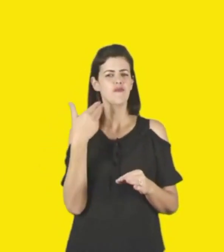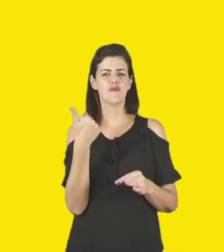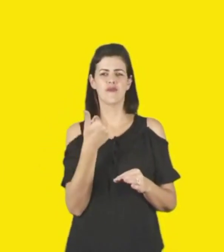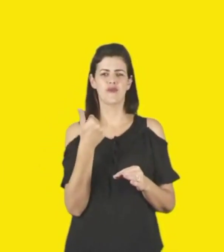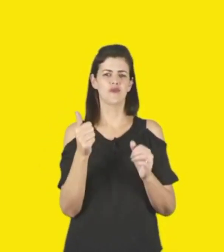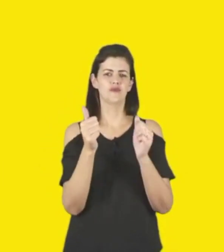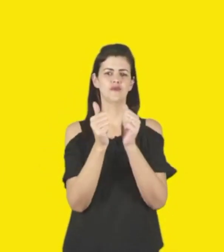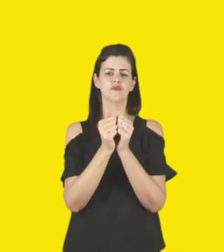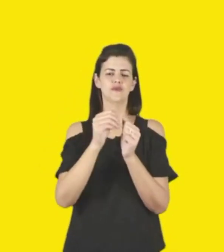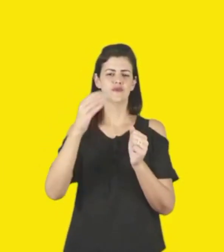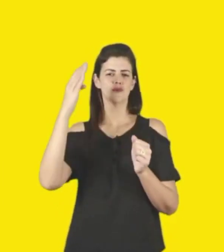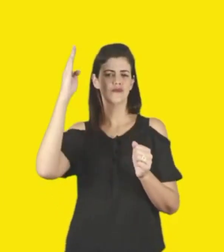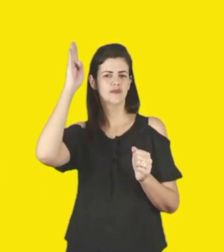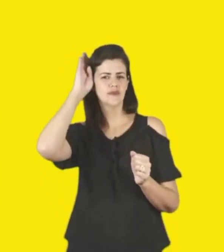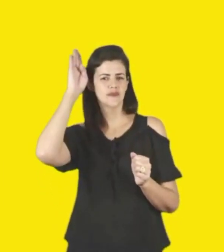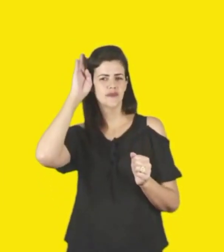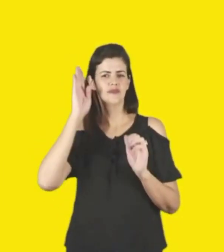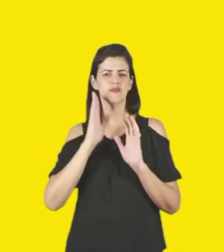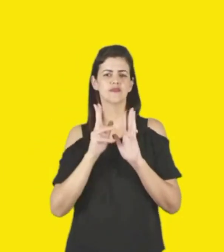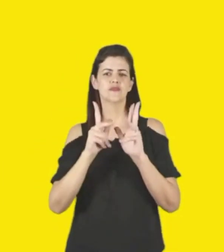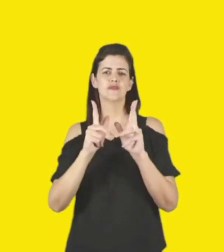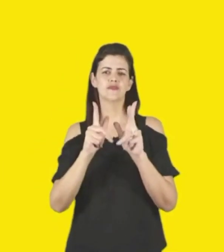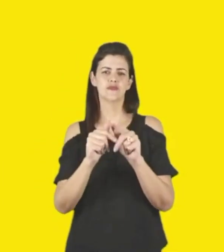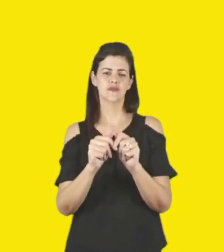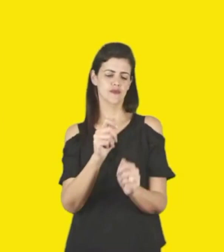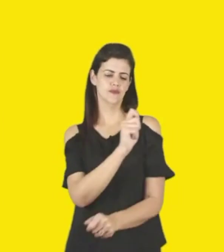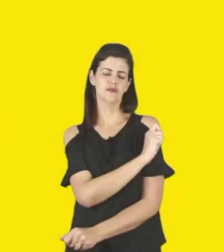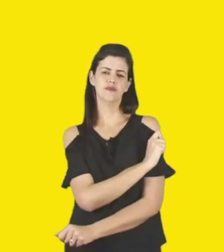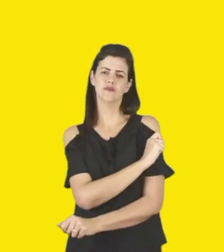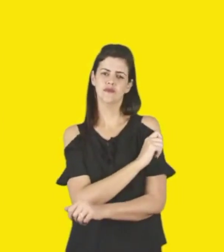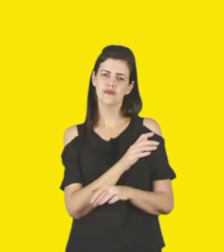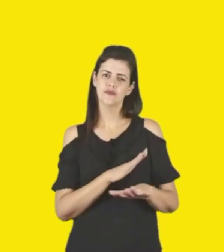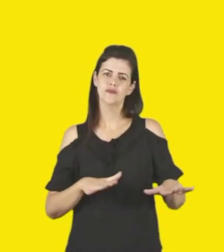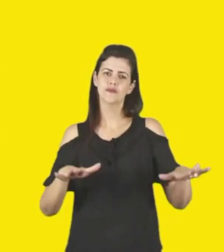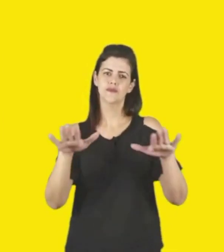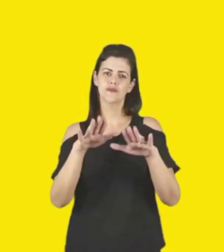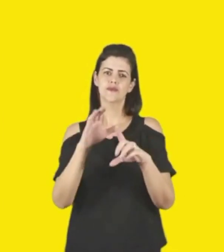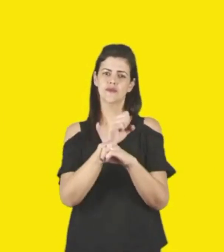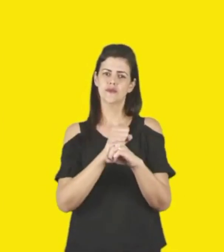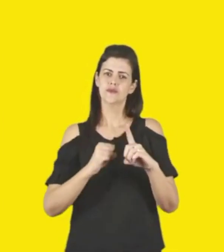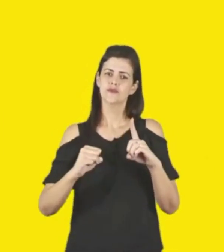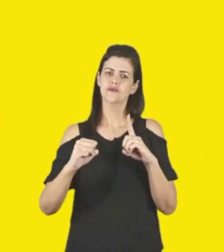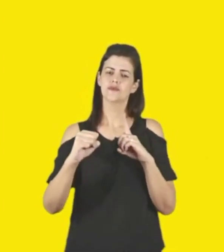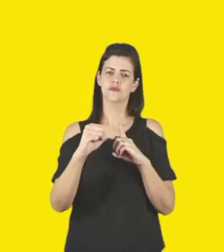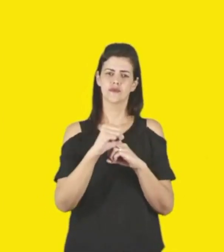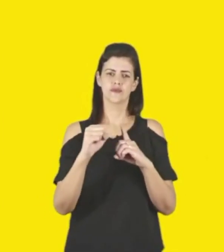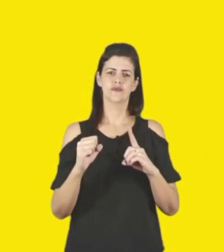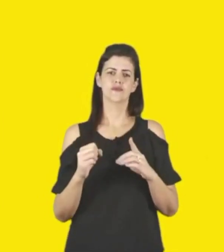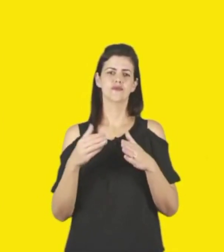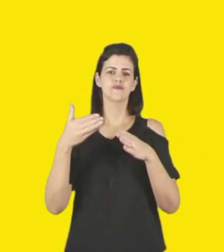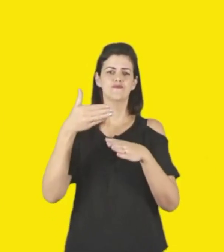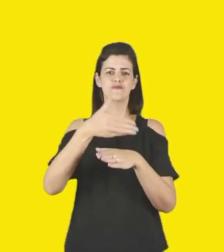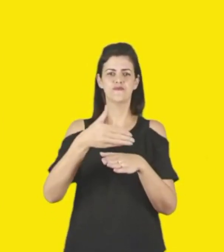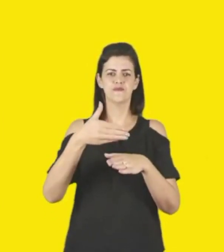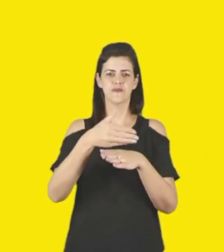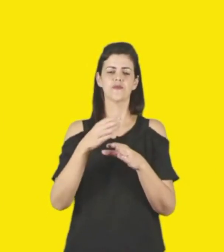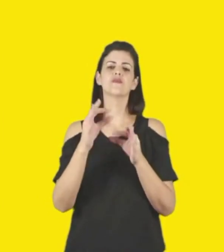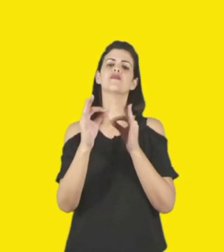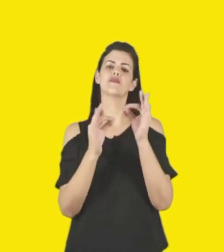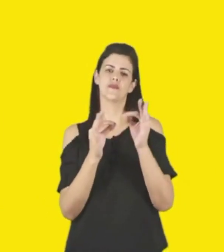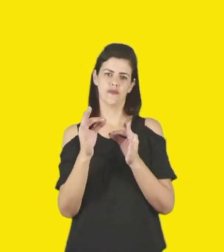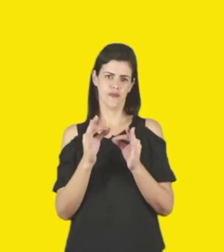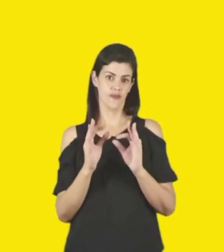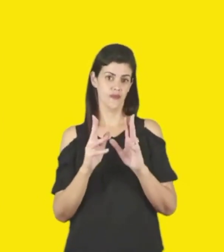das articulações que estabelecemos com os órgãos públicos e da sociedade civil envolvidos na organização do circuito,